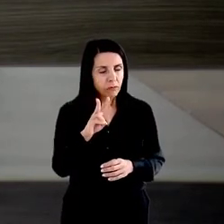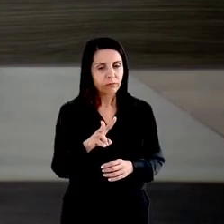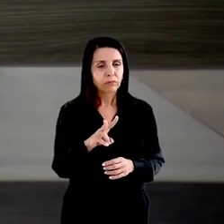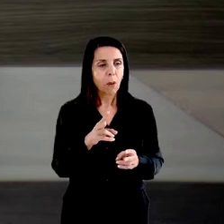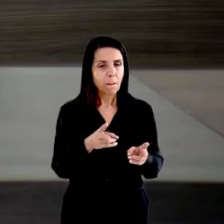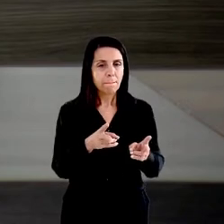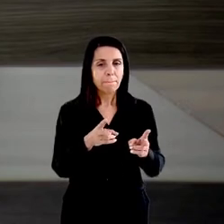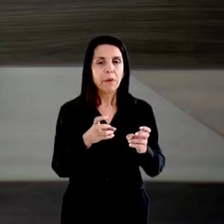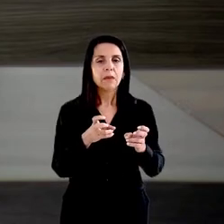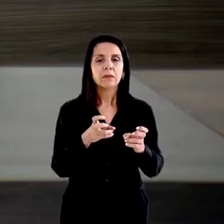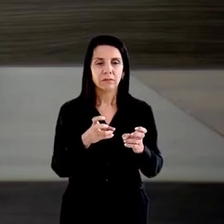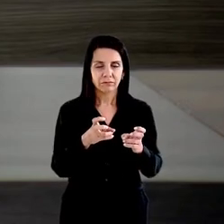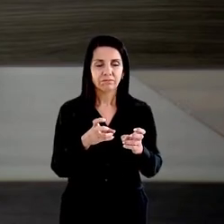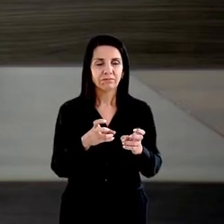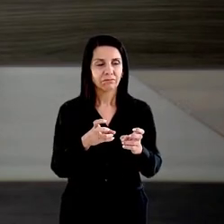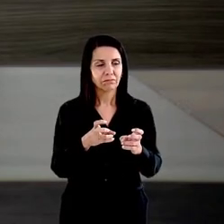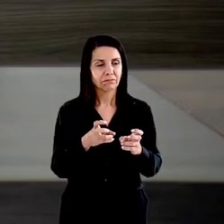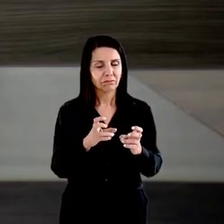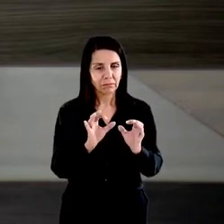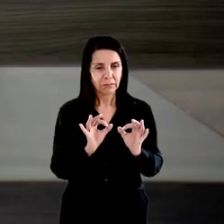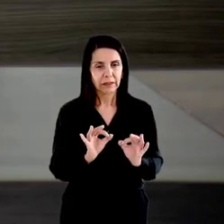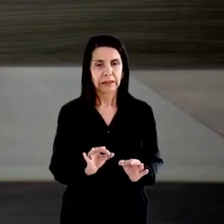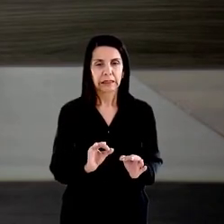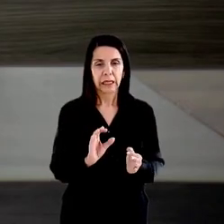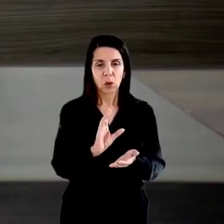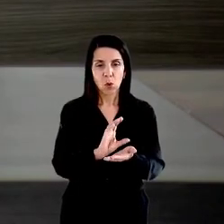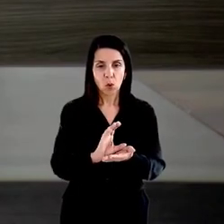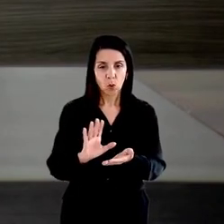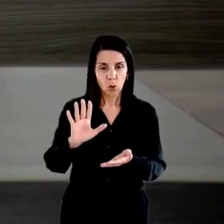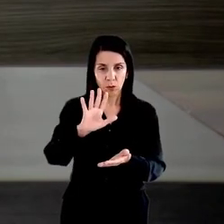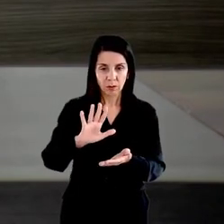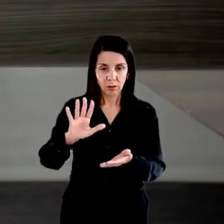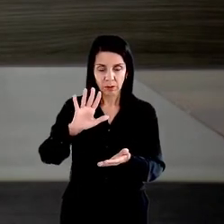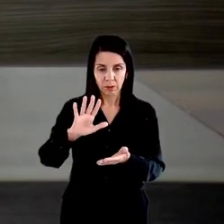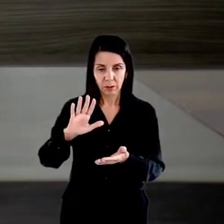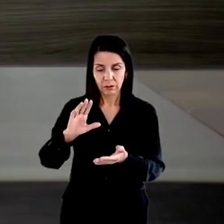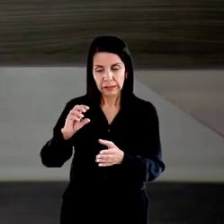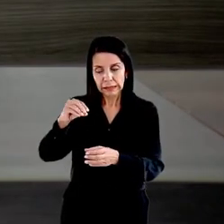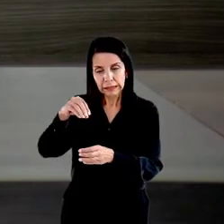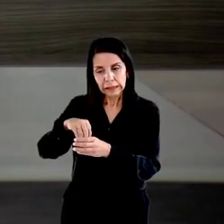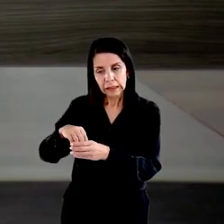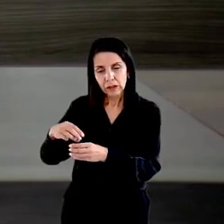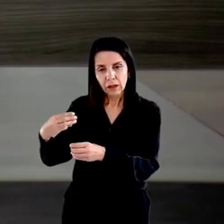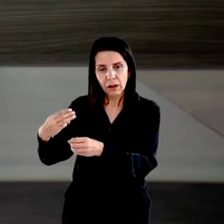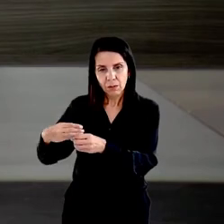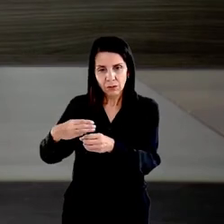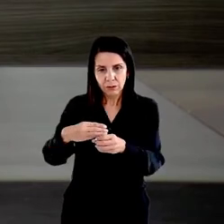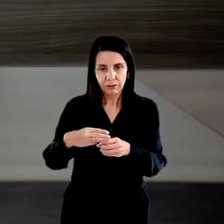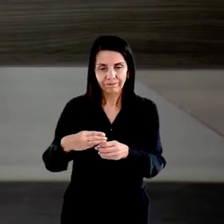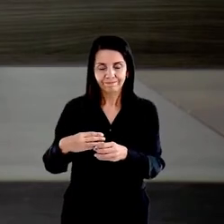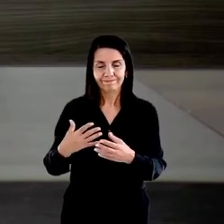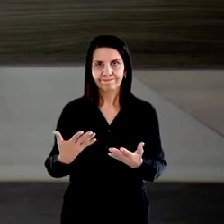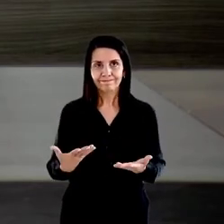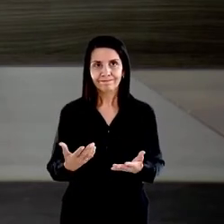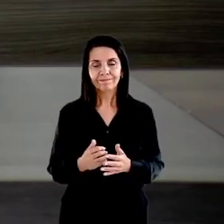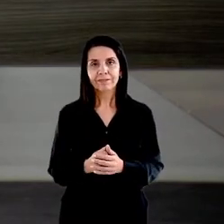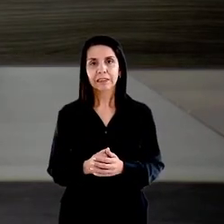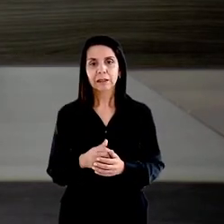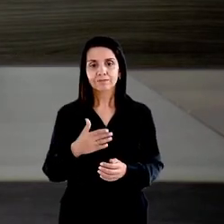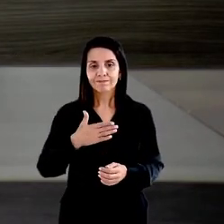desses Conselhos. E, como eu dizia, para a minha triste surpresa,